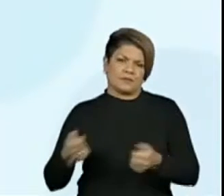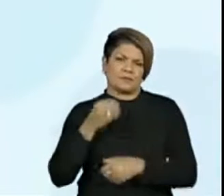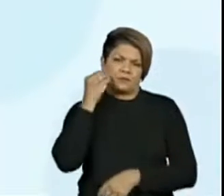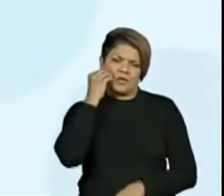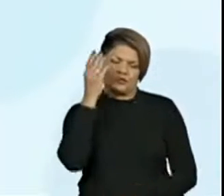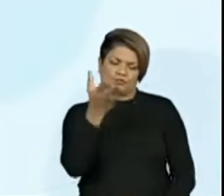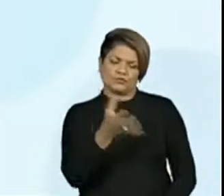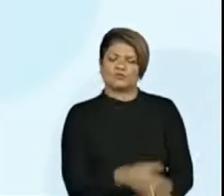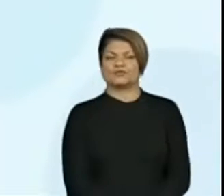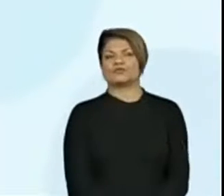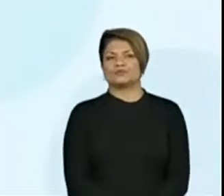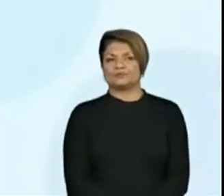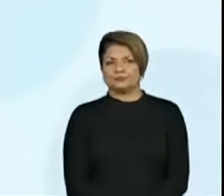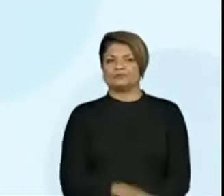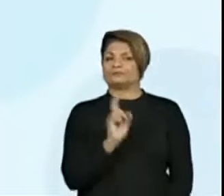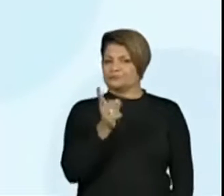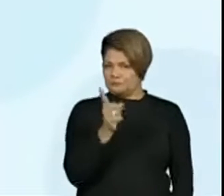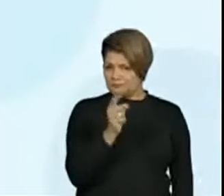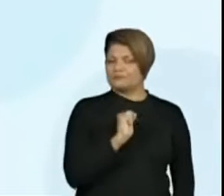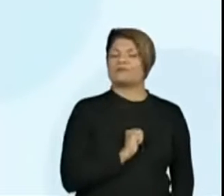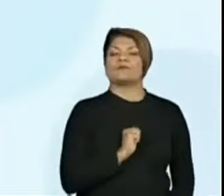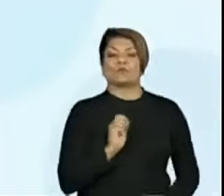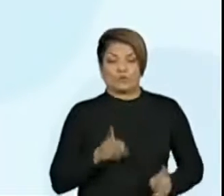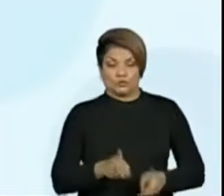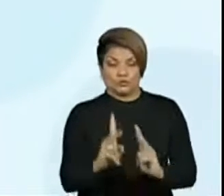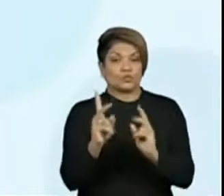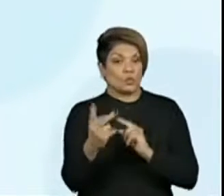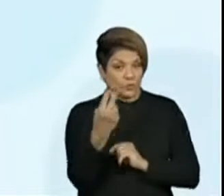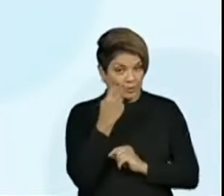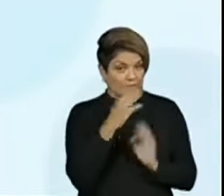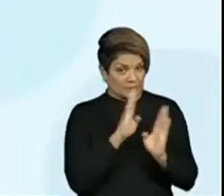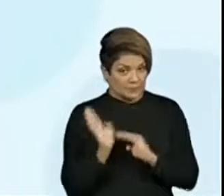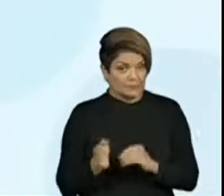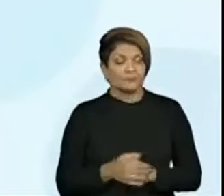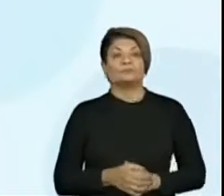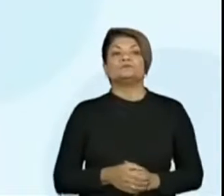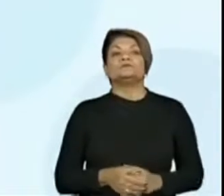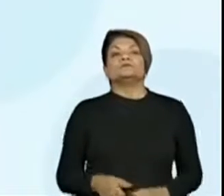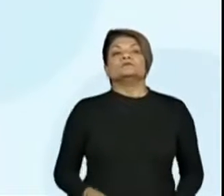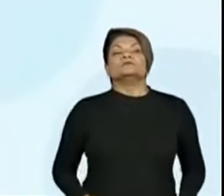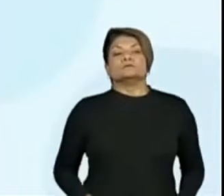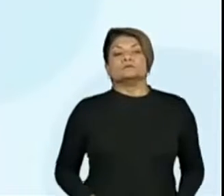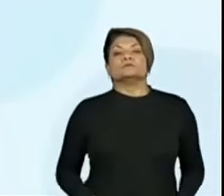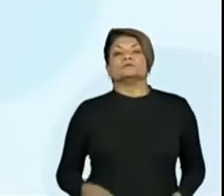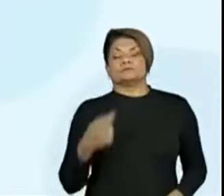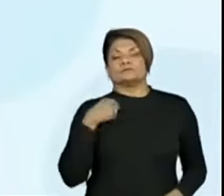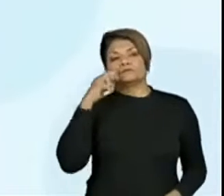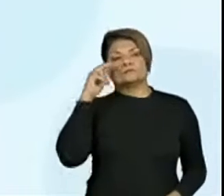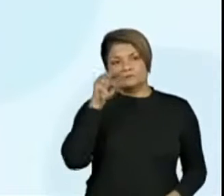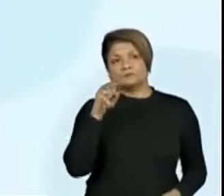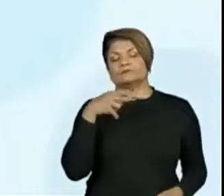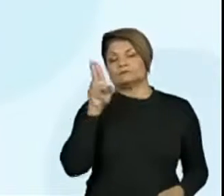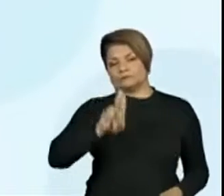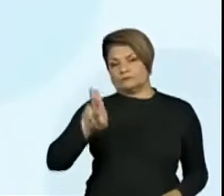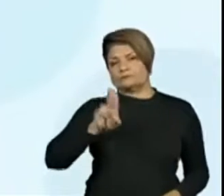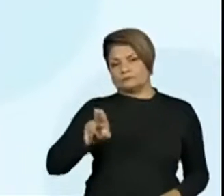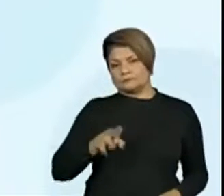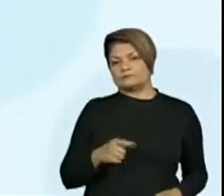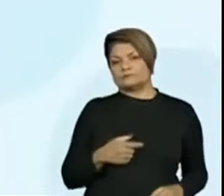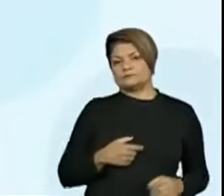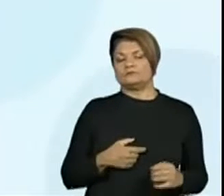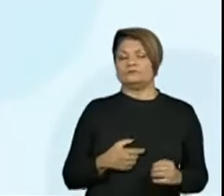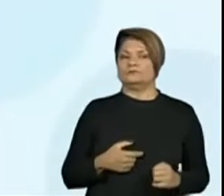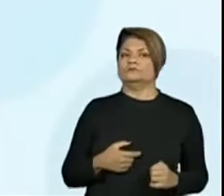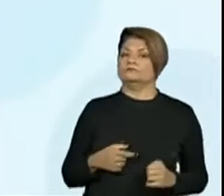beijo, Lourenço. É isso aí, continue acompanhando. Então, nós vimos que foram usadas as seguintes fichas. A ficha que